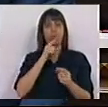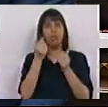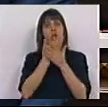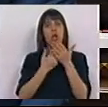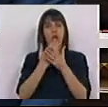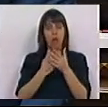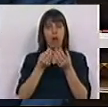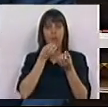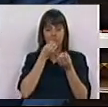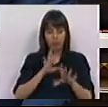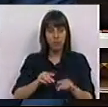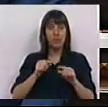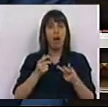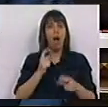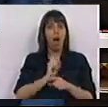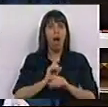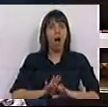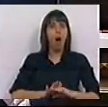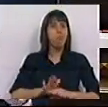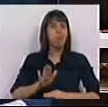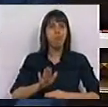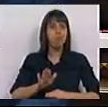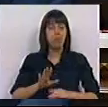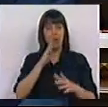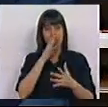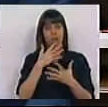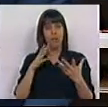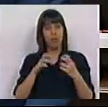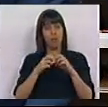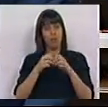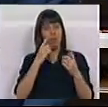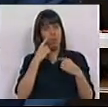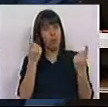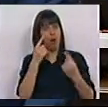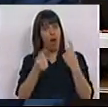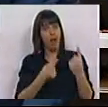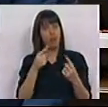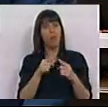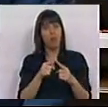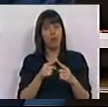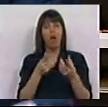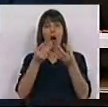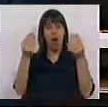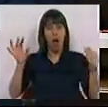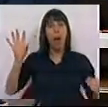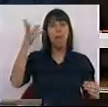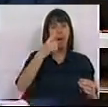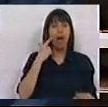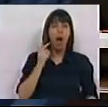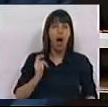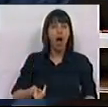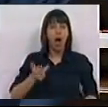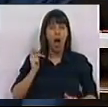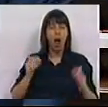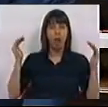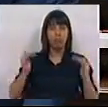economia bater no chão e lá ficar. Aliás, se a Grande Depressão nos mostra alguma coisa, é que muitos países, depois de anos